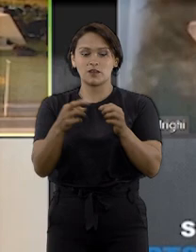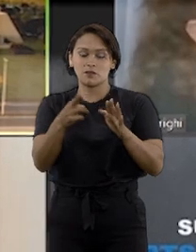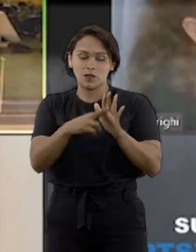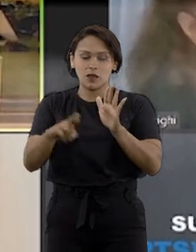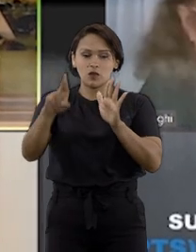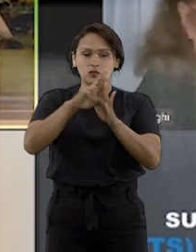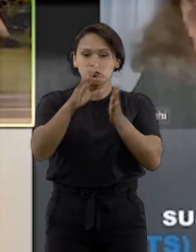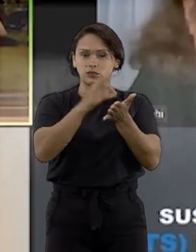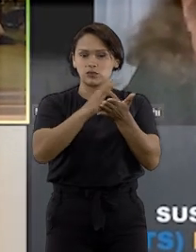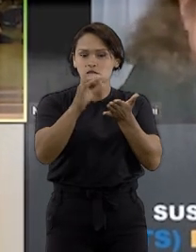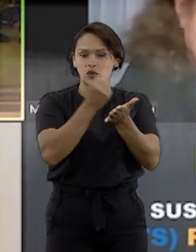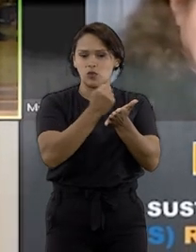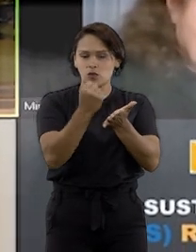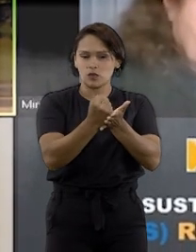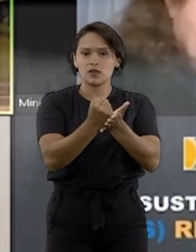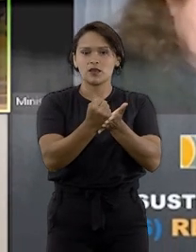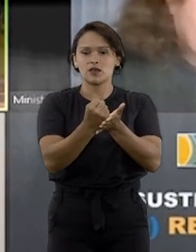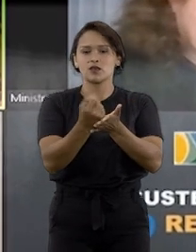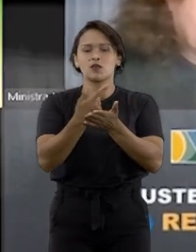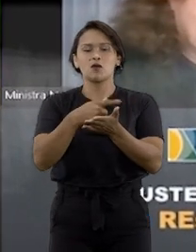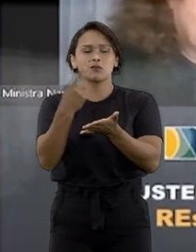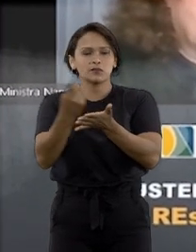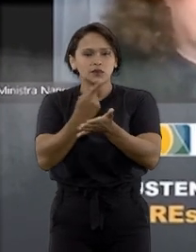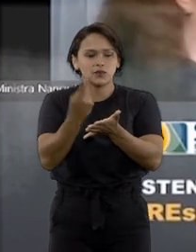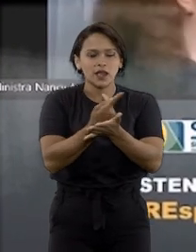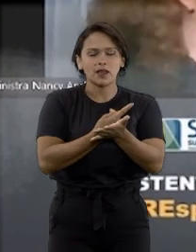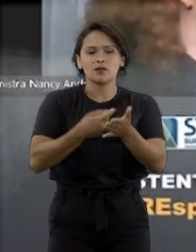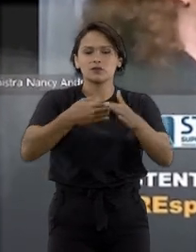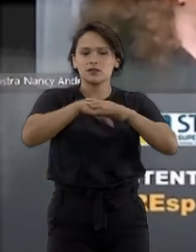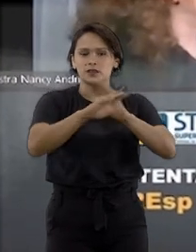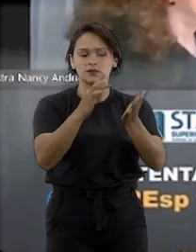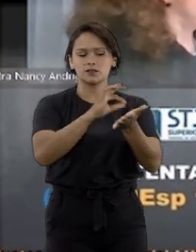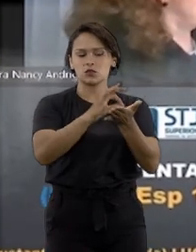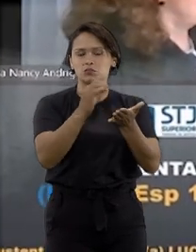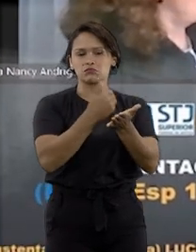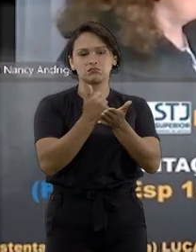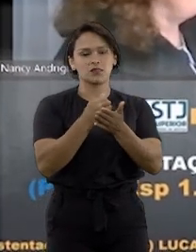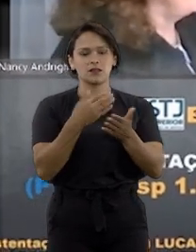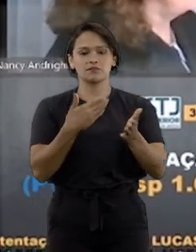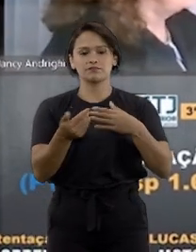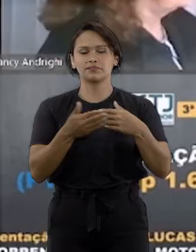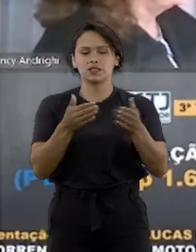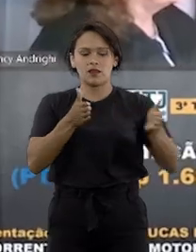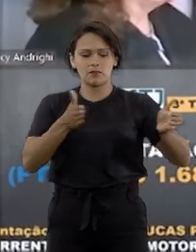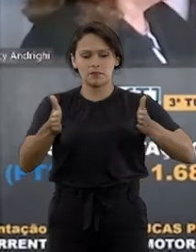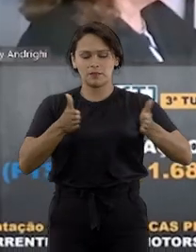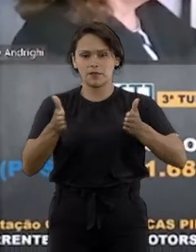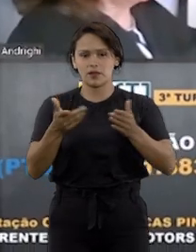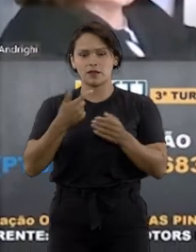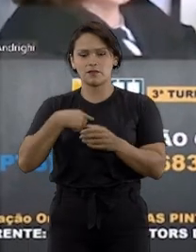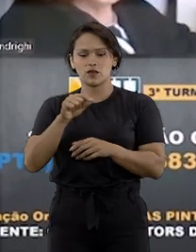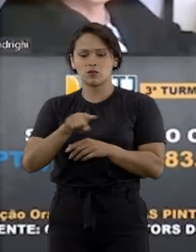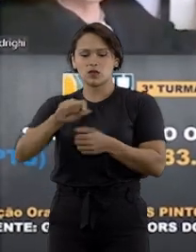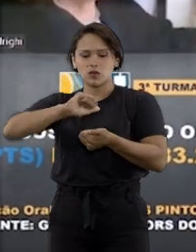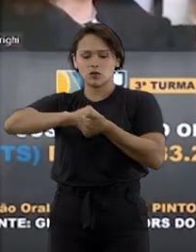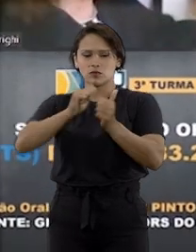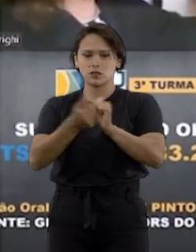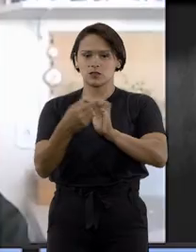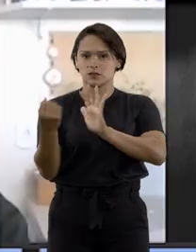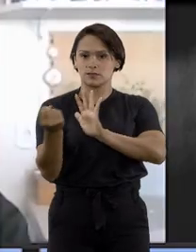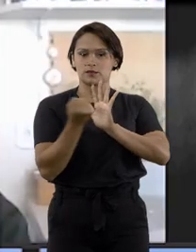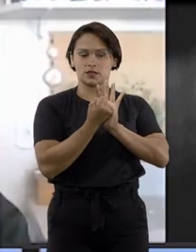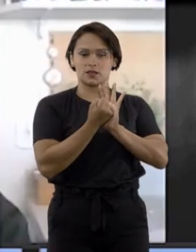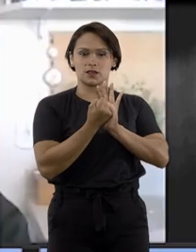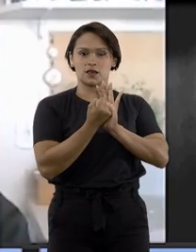contrato de concessão por infração contratual, independentemente de prévia regulamentação por meio de convenção da marca.